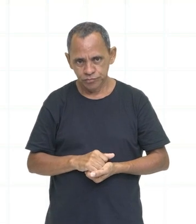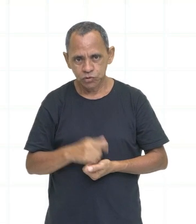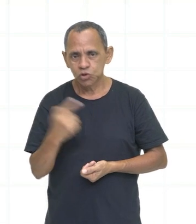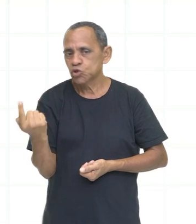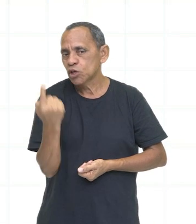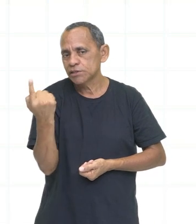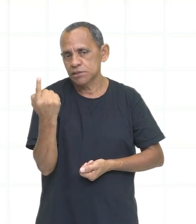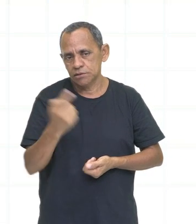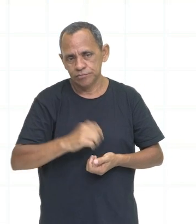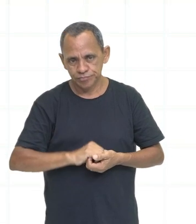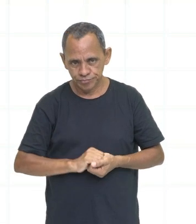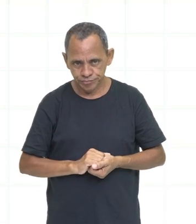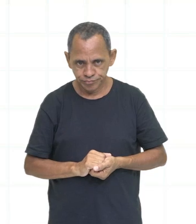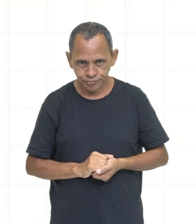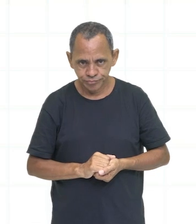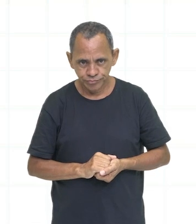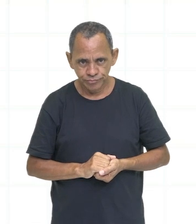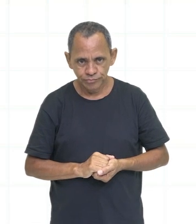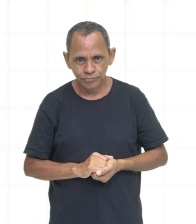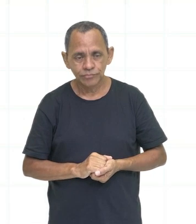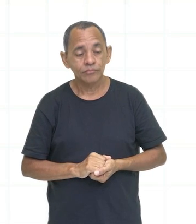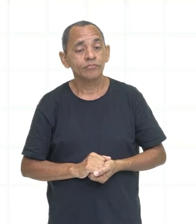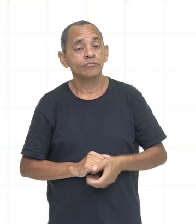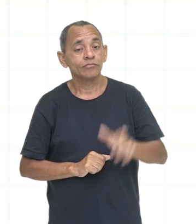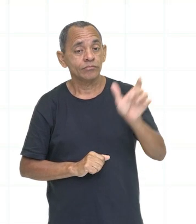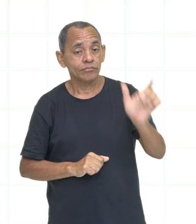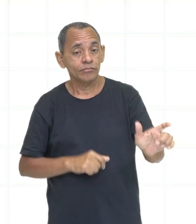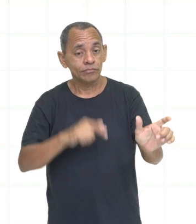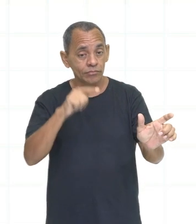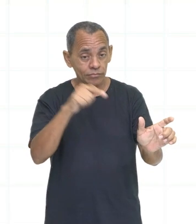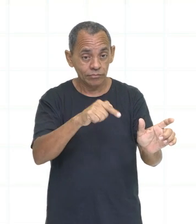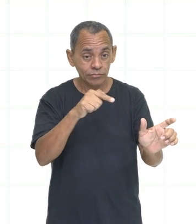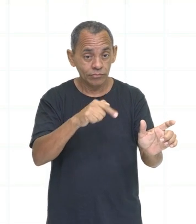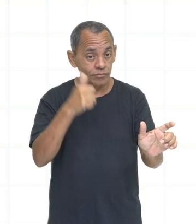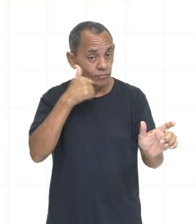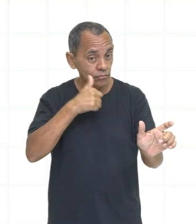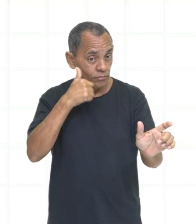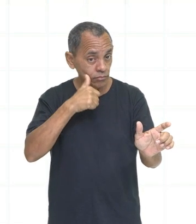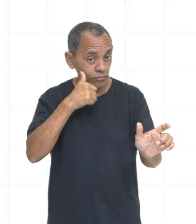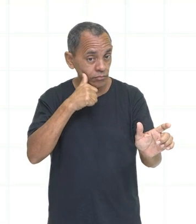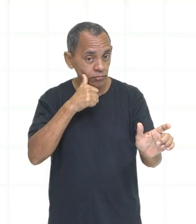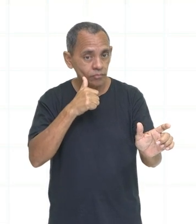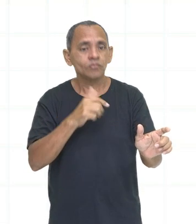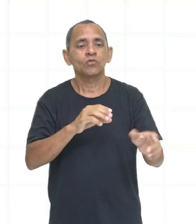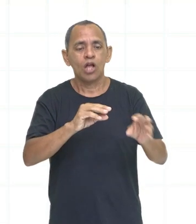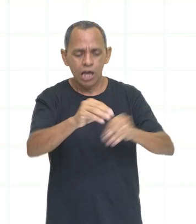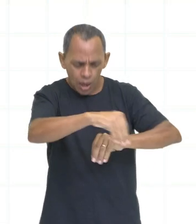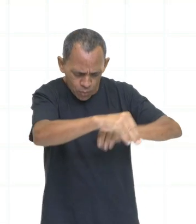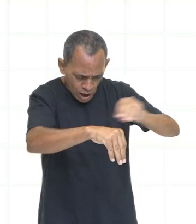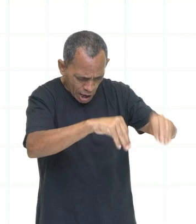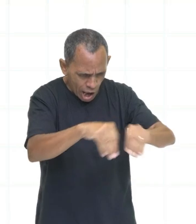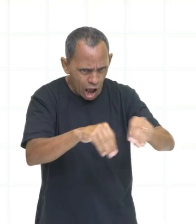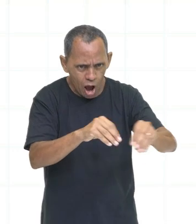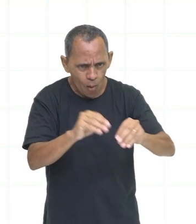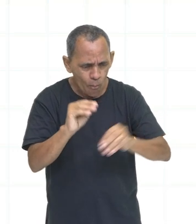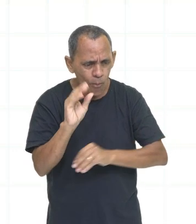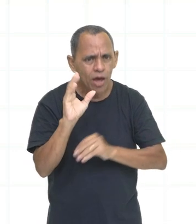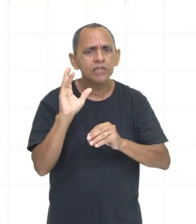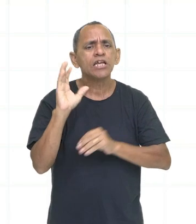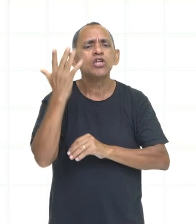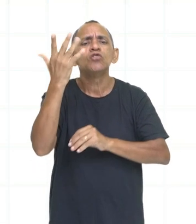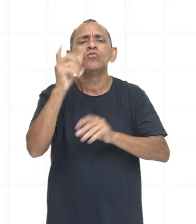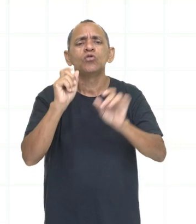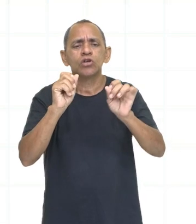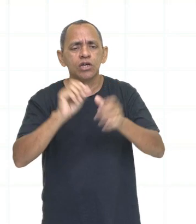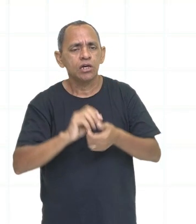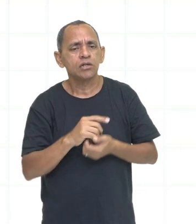all by herself. Ela resolveu o quebra-cabeças ali totalmente sozinha, ou se